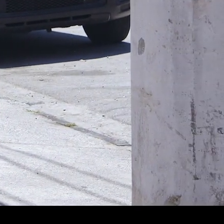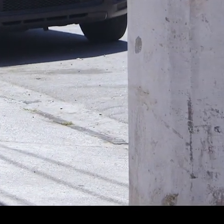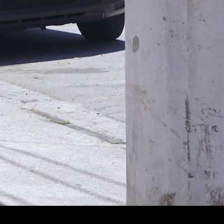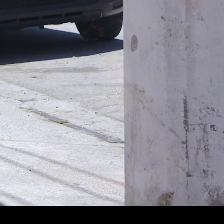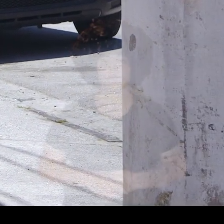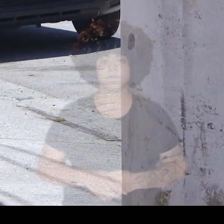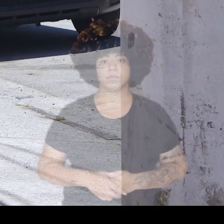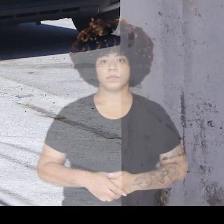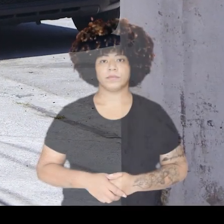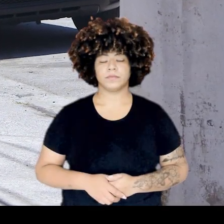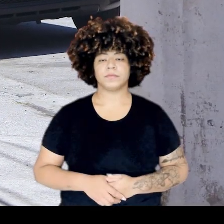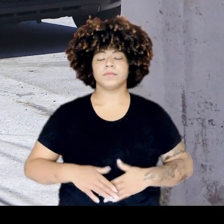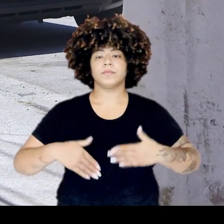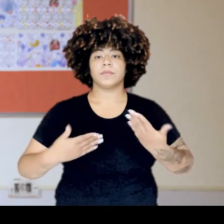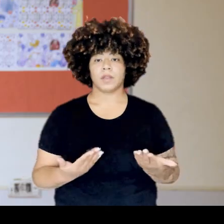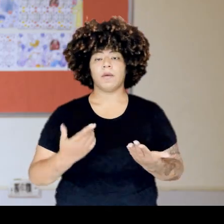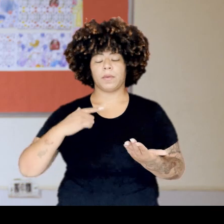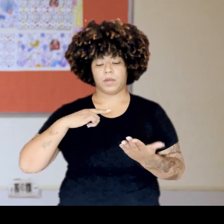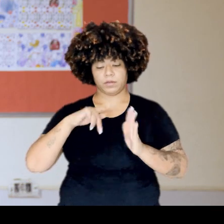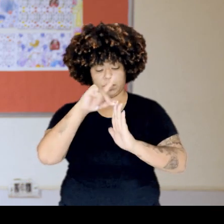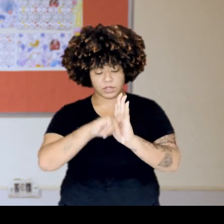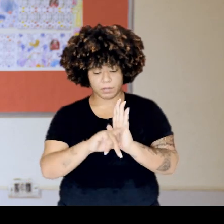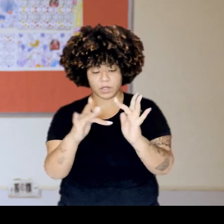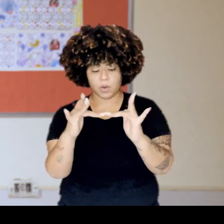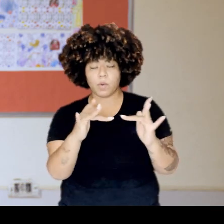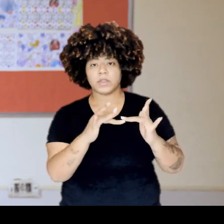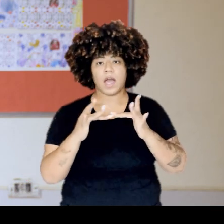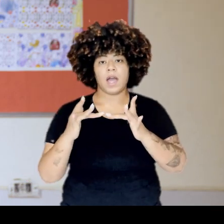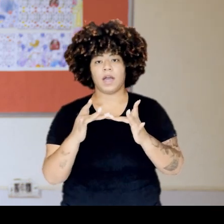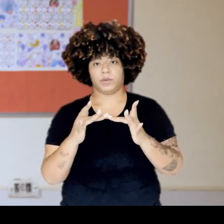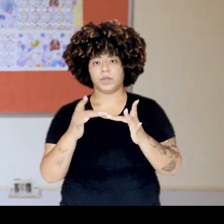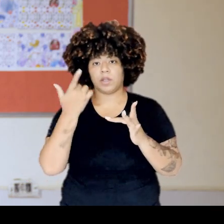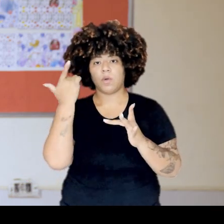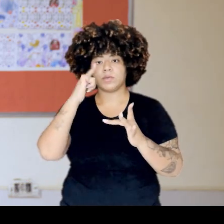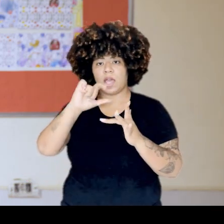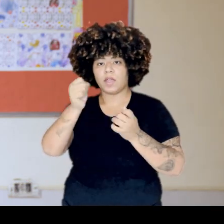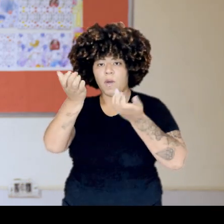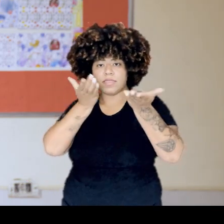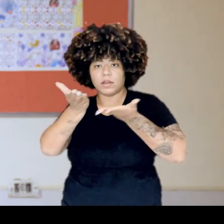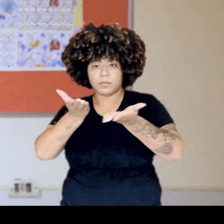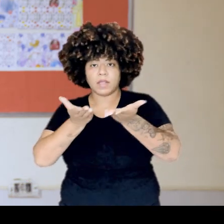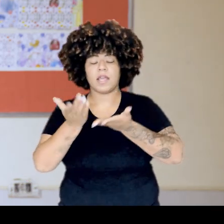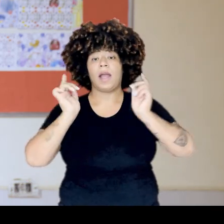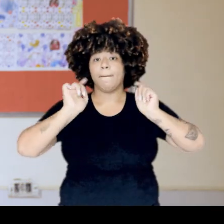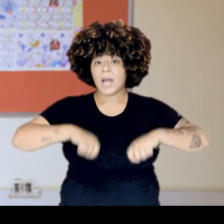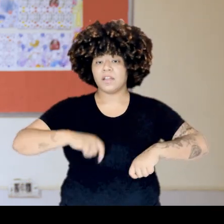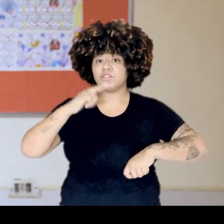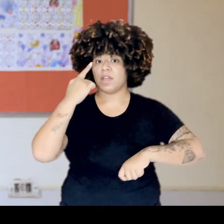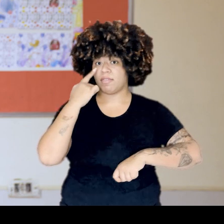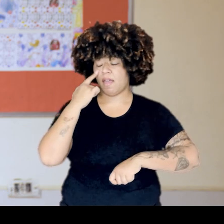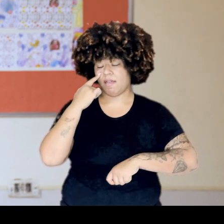Então, para além do contato com as famílias, aquelas pessoas que são atendidas naquele momento, você tem a possibilidade do